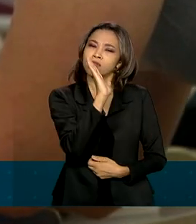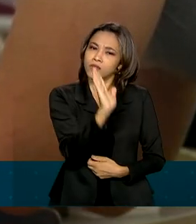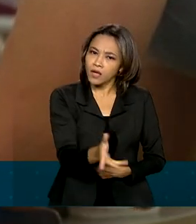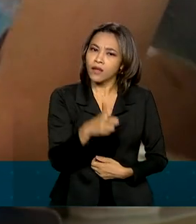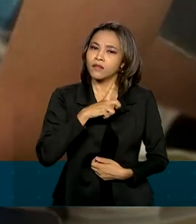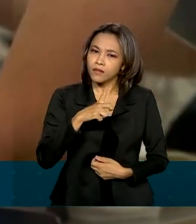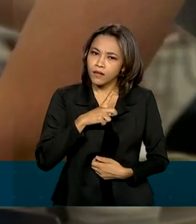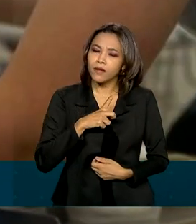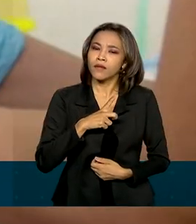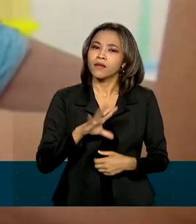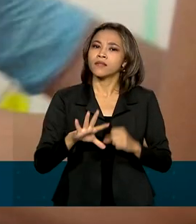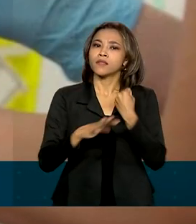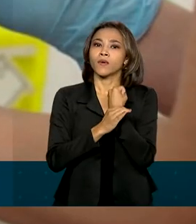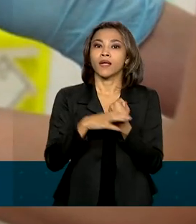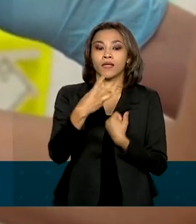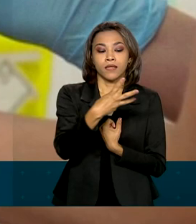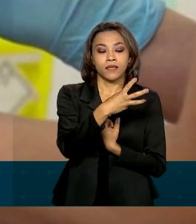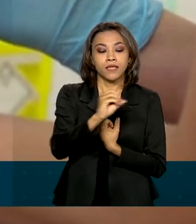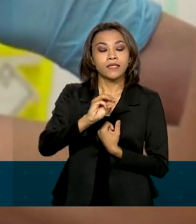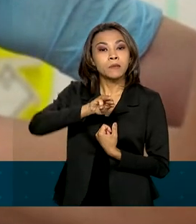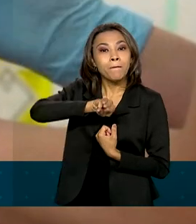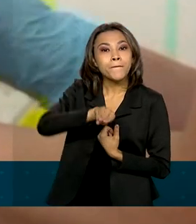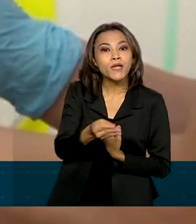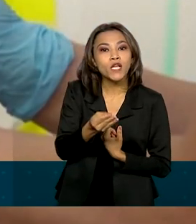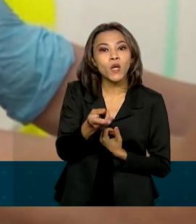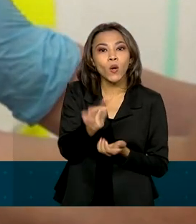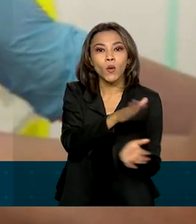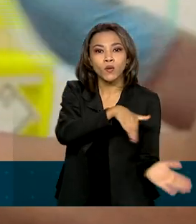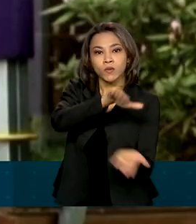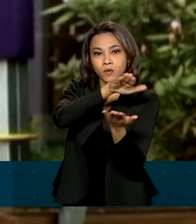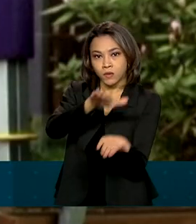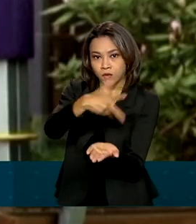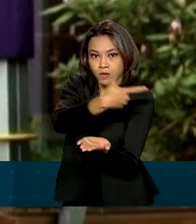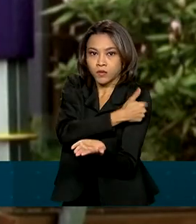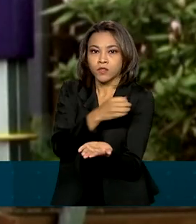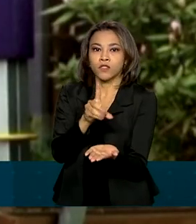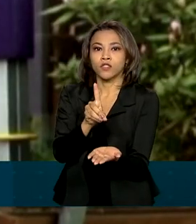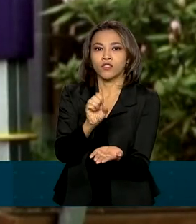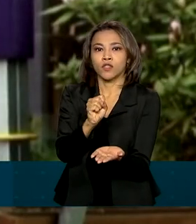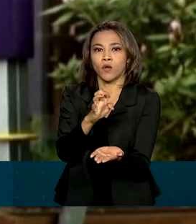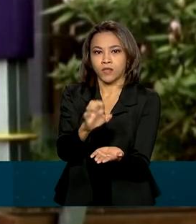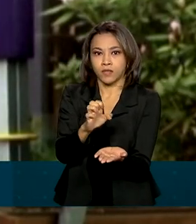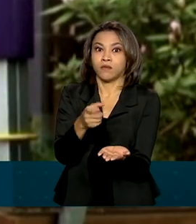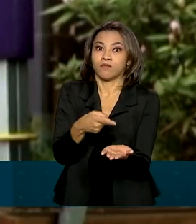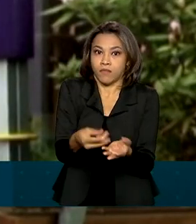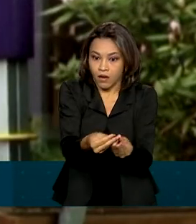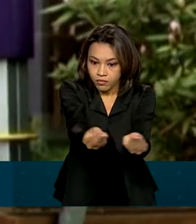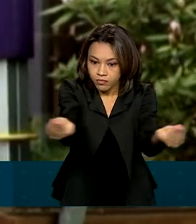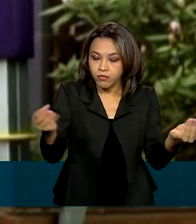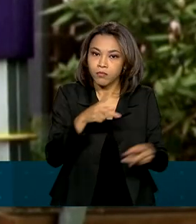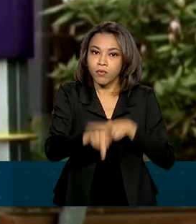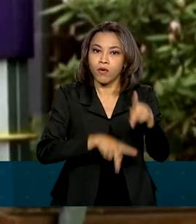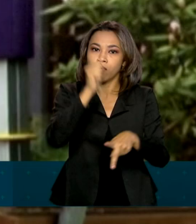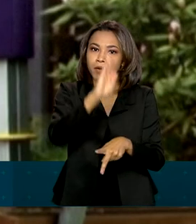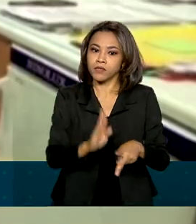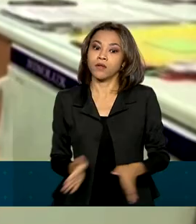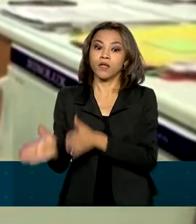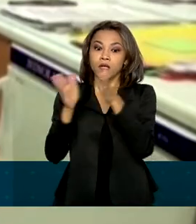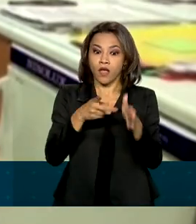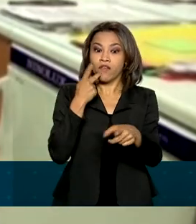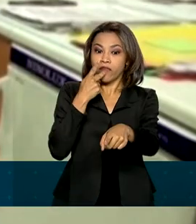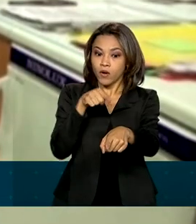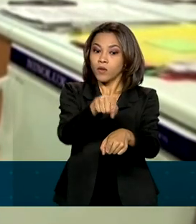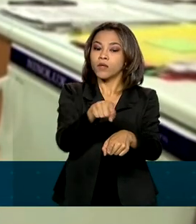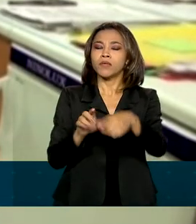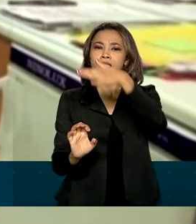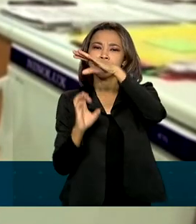garantido os 300 milhões de doses para atender os brasileiros. Pazuello citou o acordo do governo com o laboratório